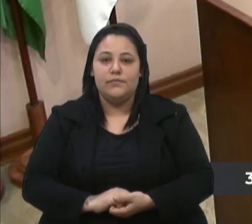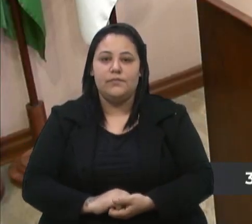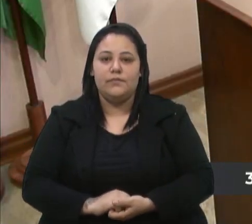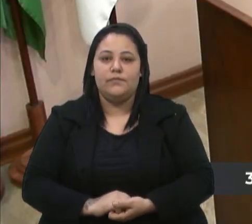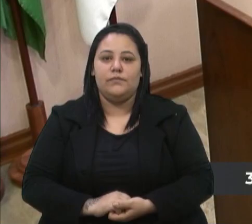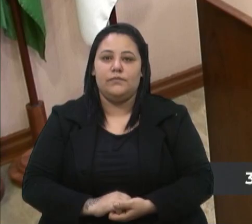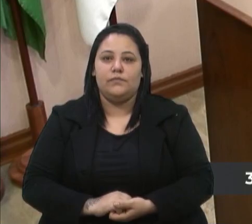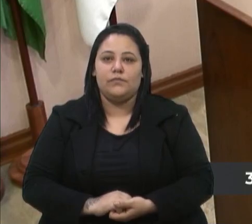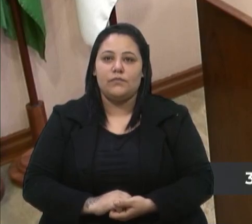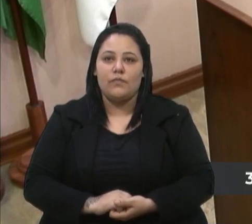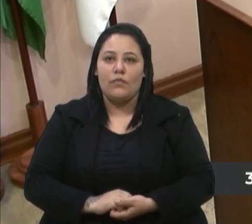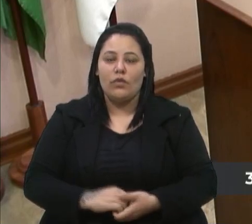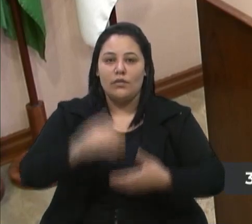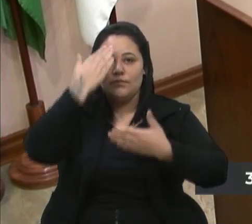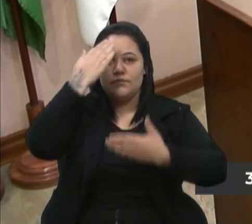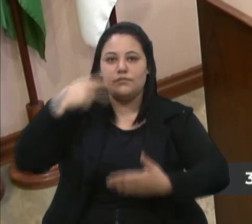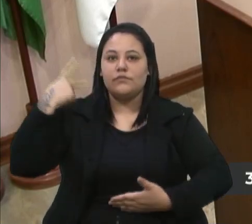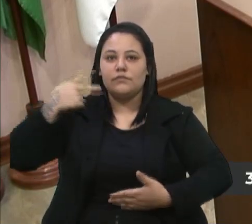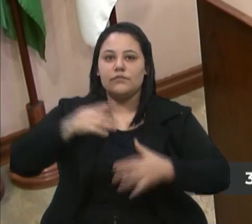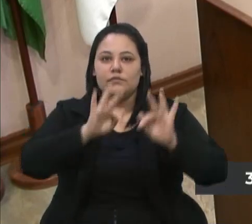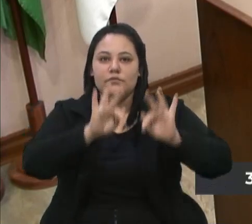Obrigado, vereador. Encerrada a discussão.